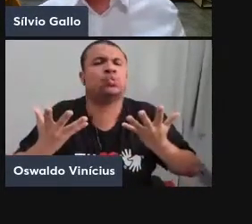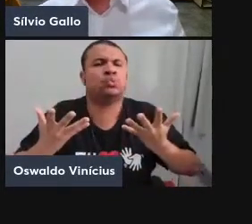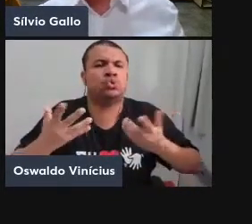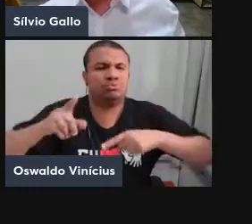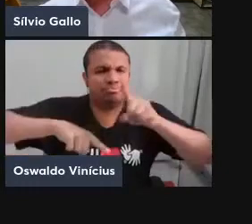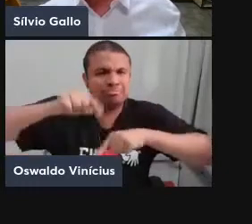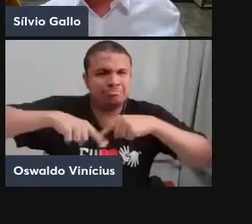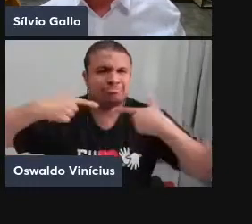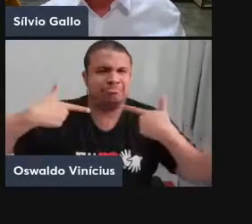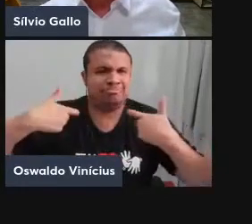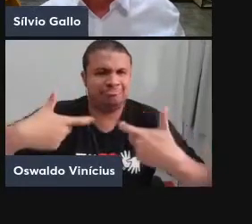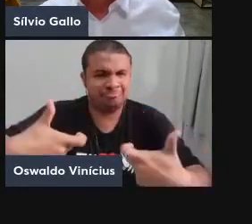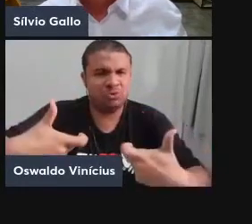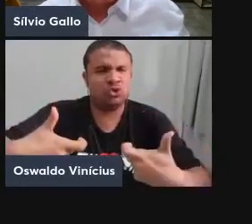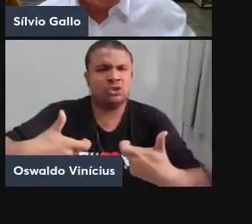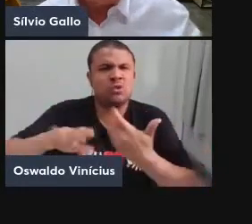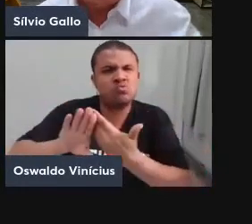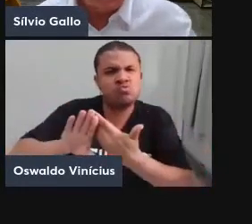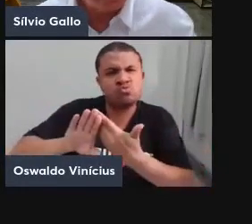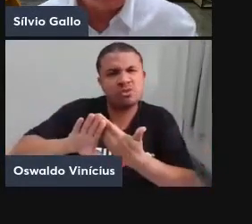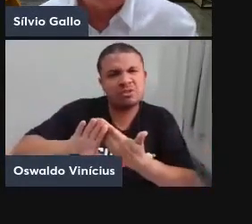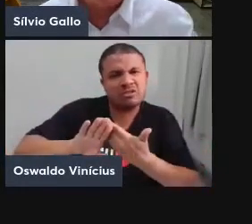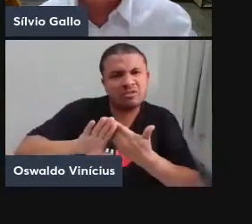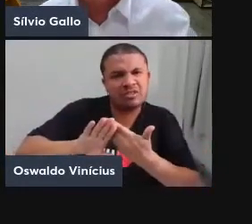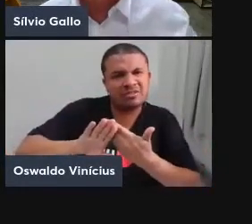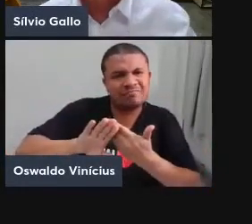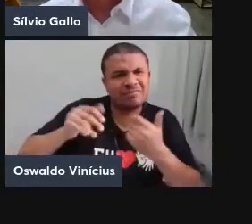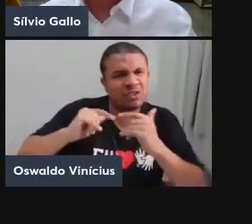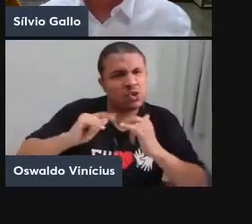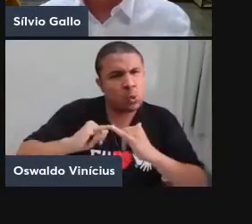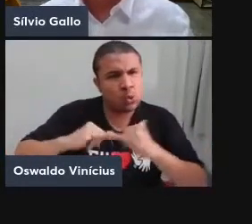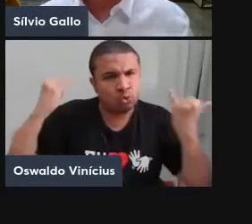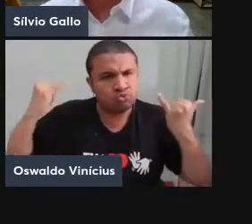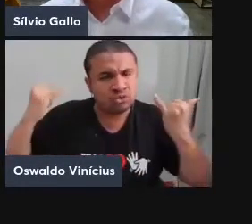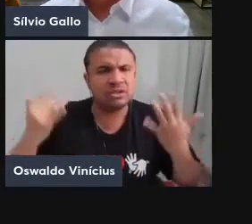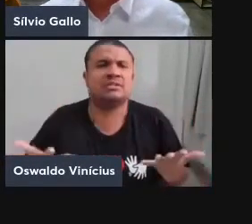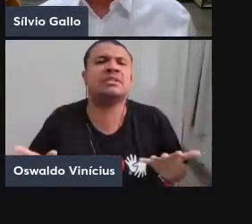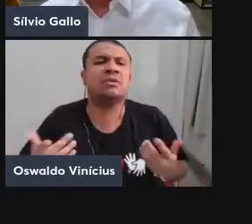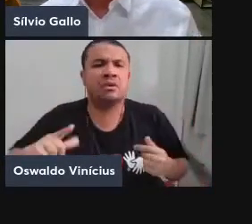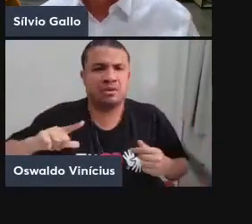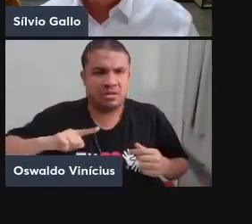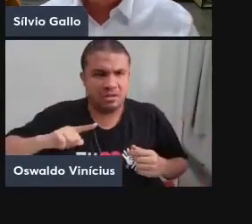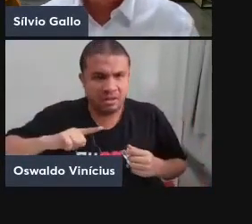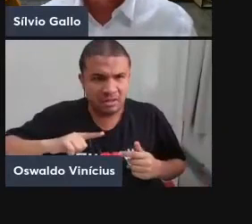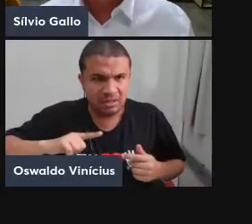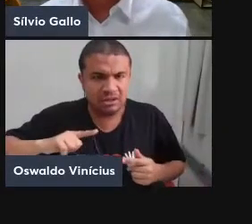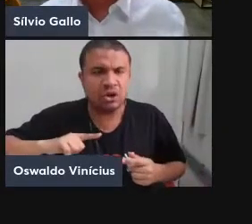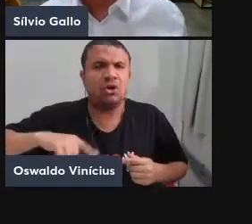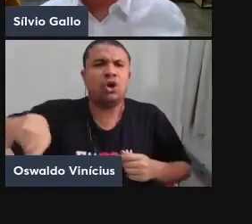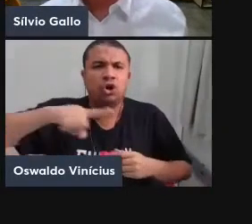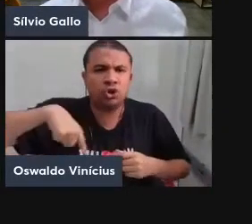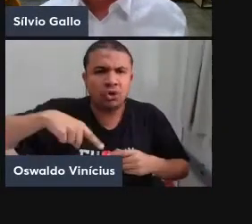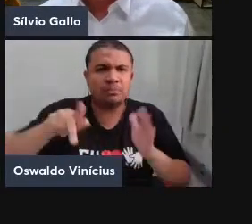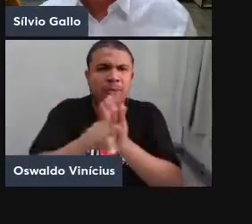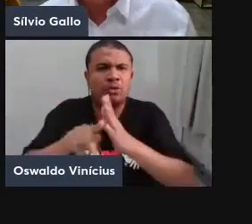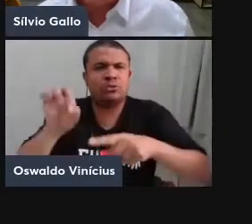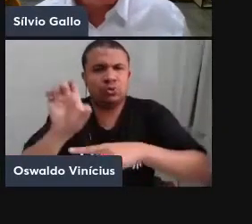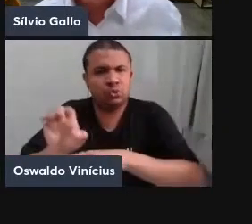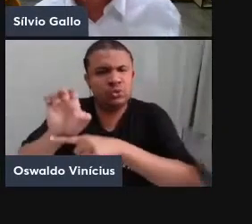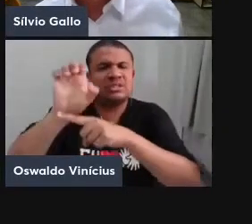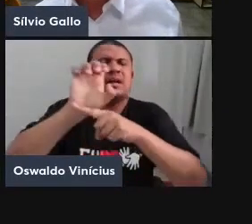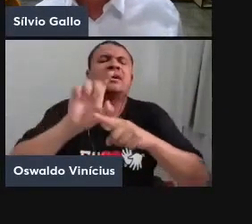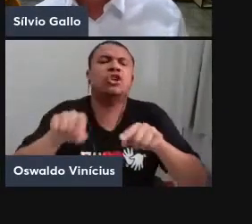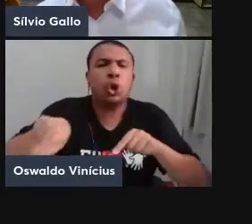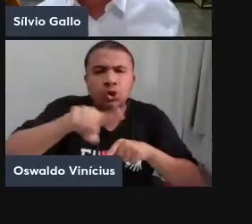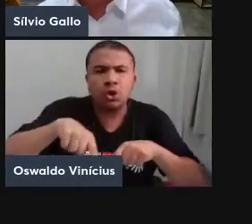conjuram o Estado. Então, nós temos o Estado aí instalado, nós somos frutos desse Estado, mas nós